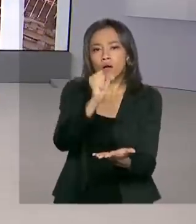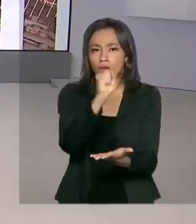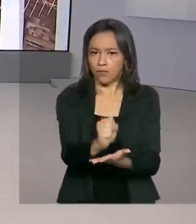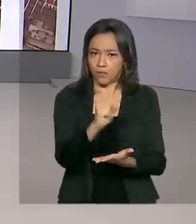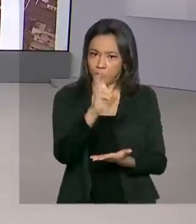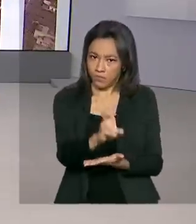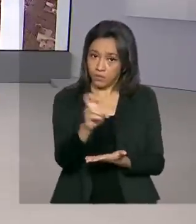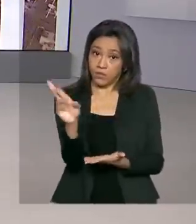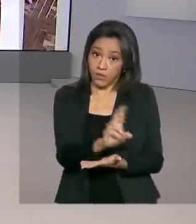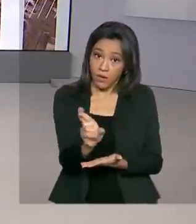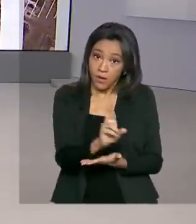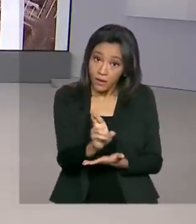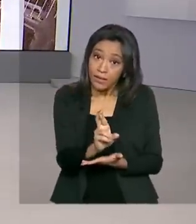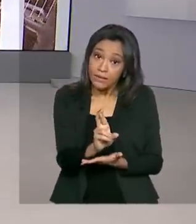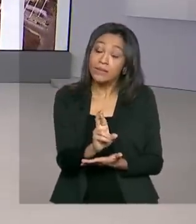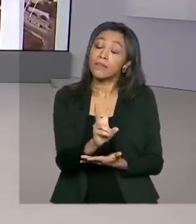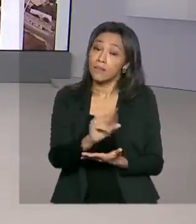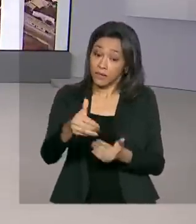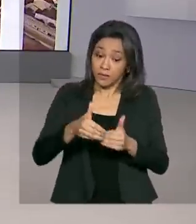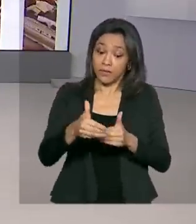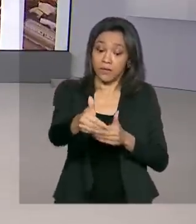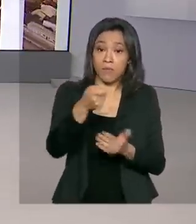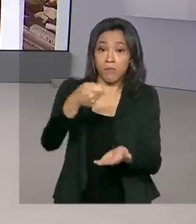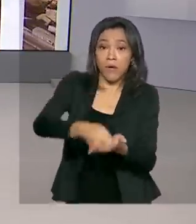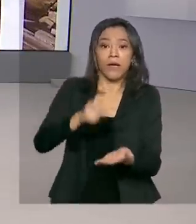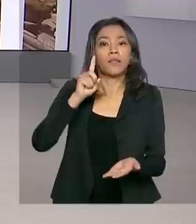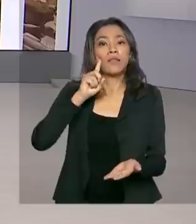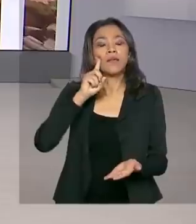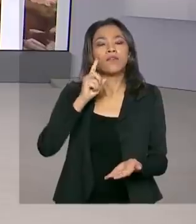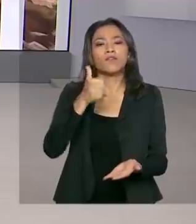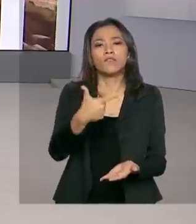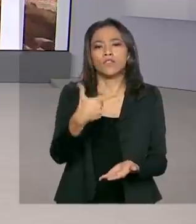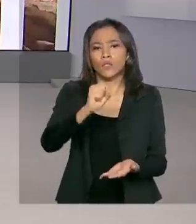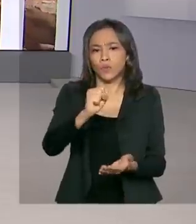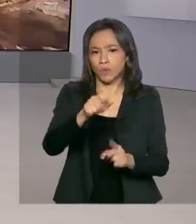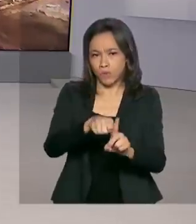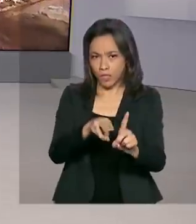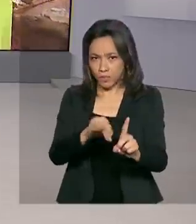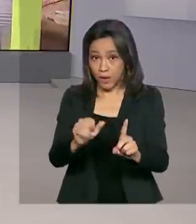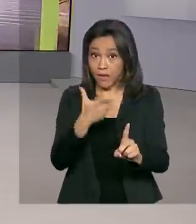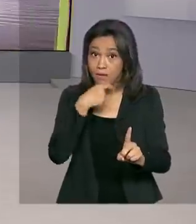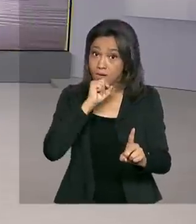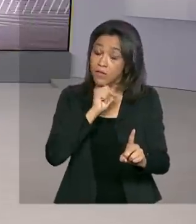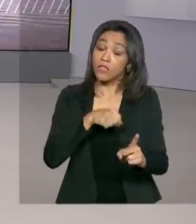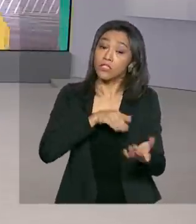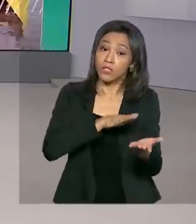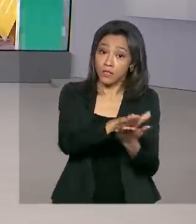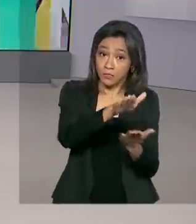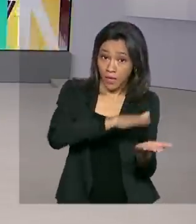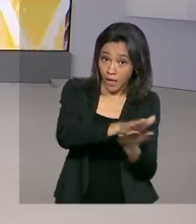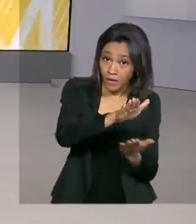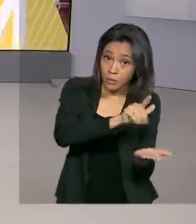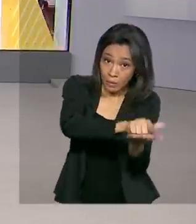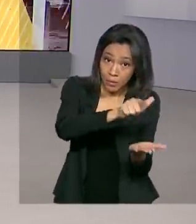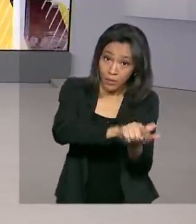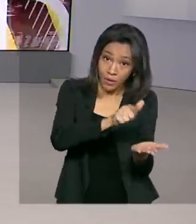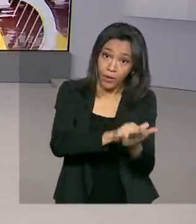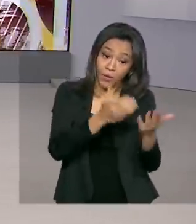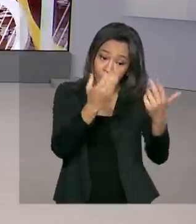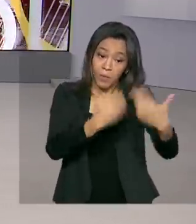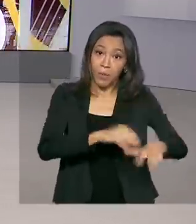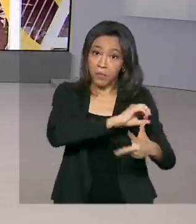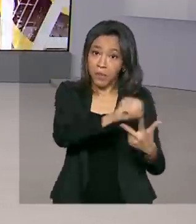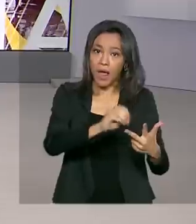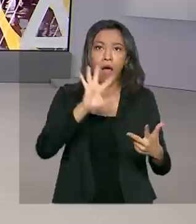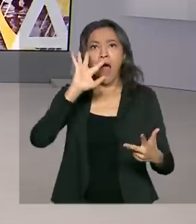85,00 e deverá ser paga até 28 de maio. Quem optar pelo Enem impresso na hora da inscrição não poderá